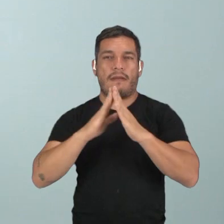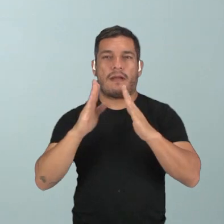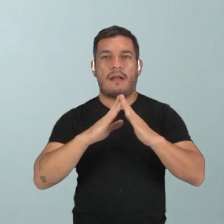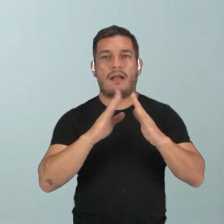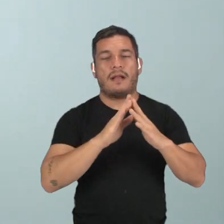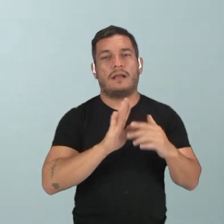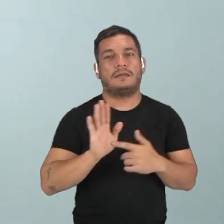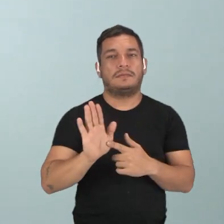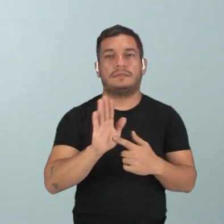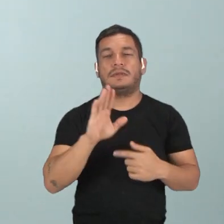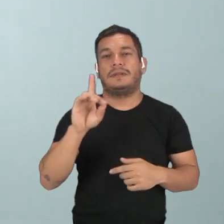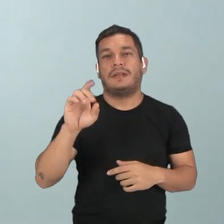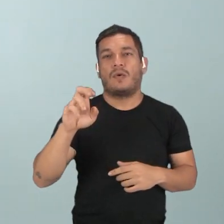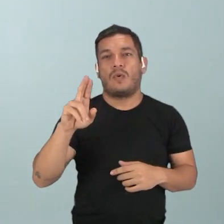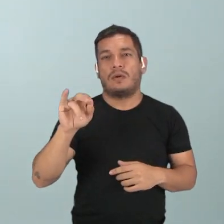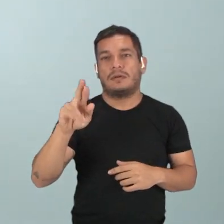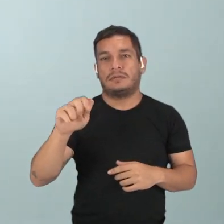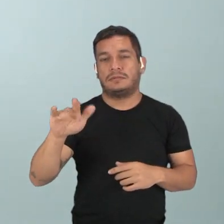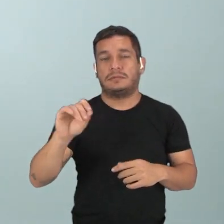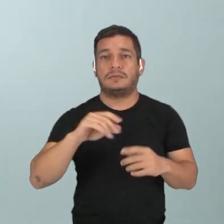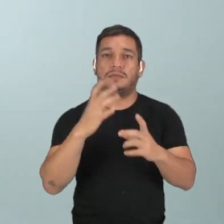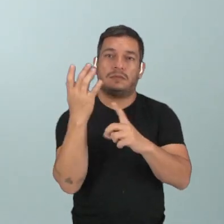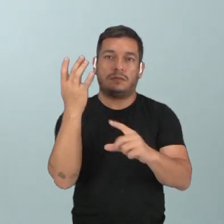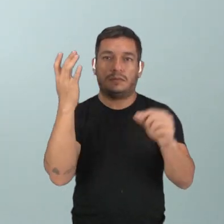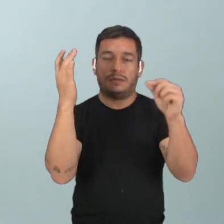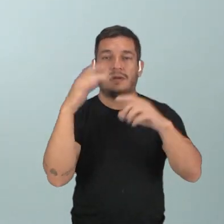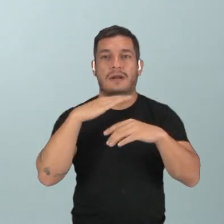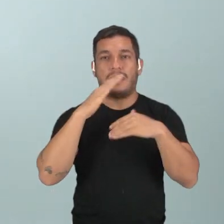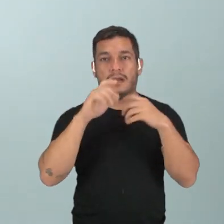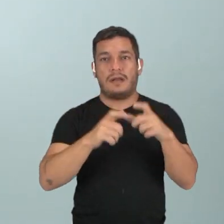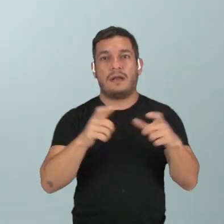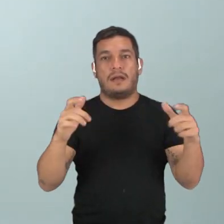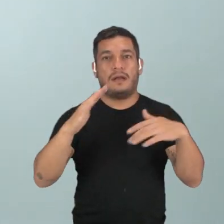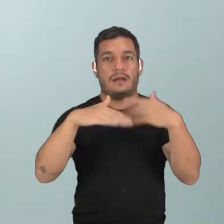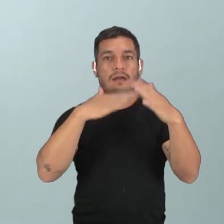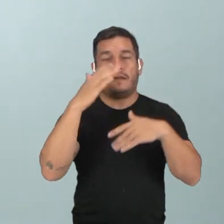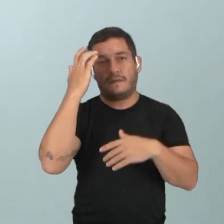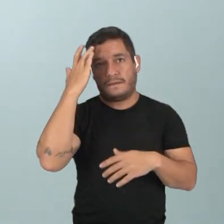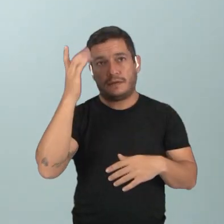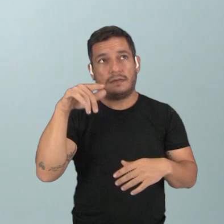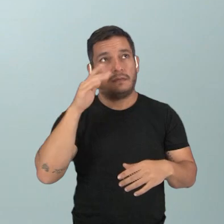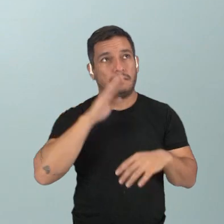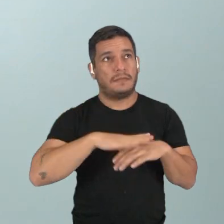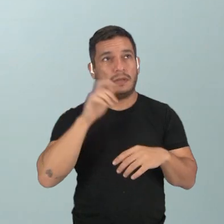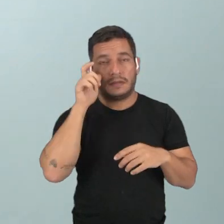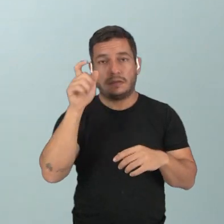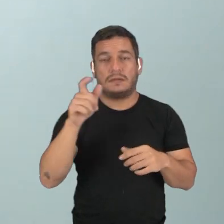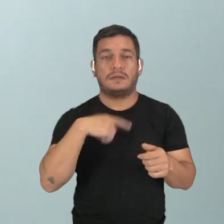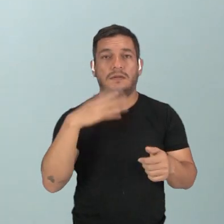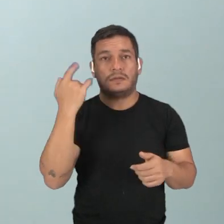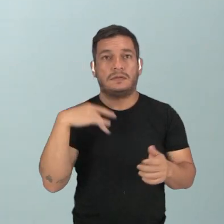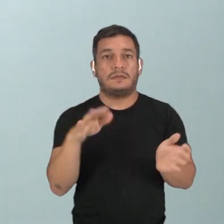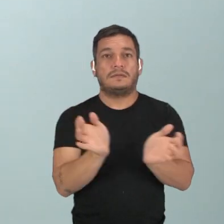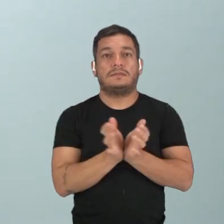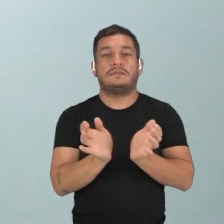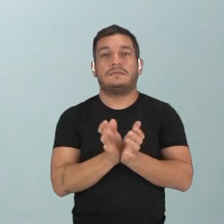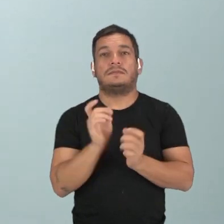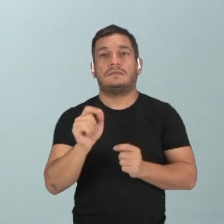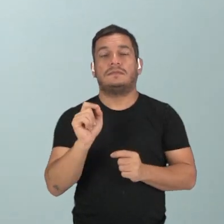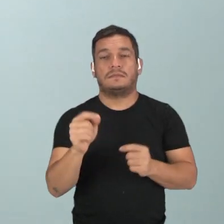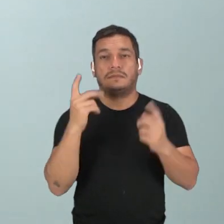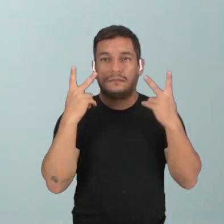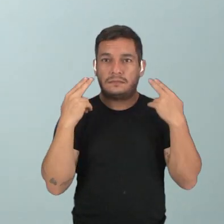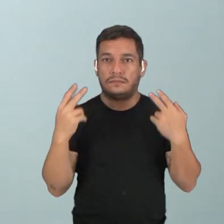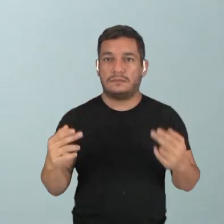então, em lojas também, apesar de ser uma planta que cresce facilmente. O mais que é interessante é saber sobre esse grupo? Que elas são muito